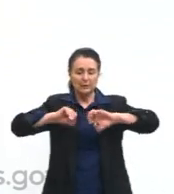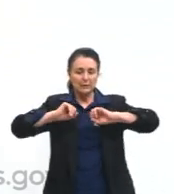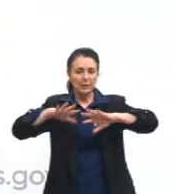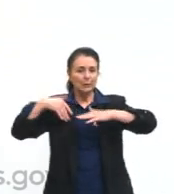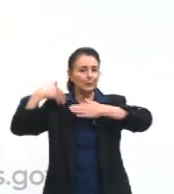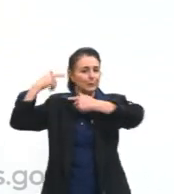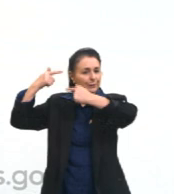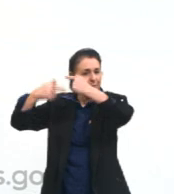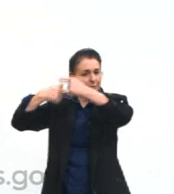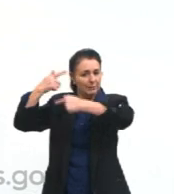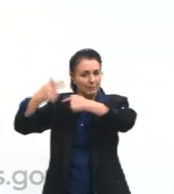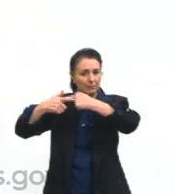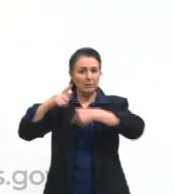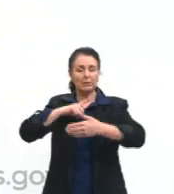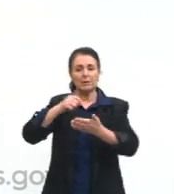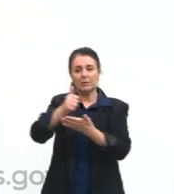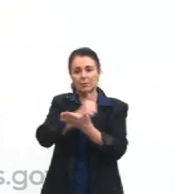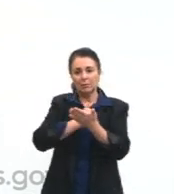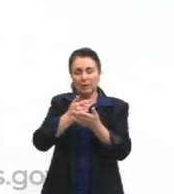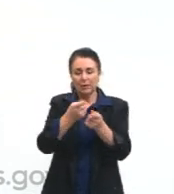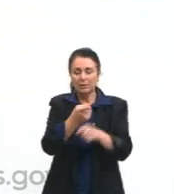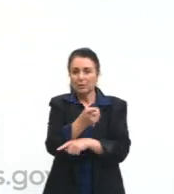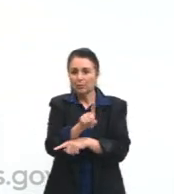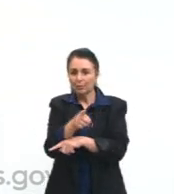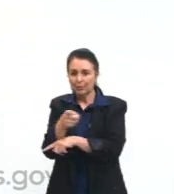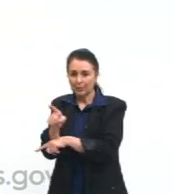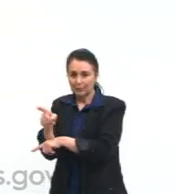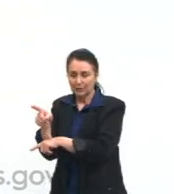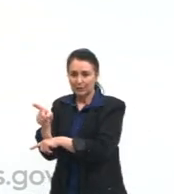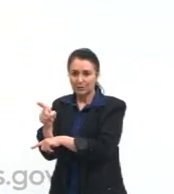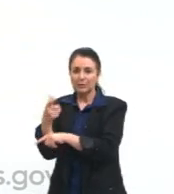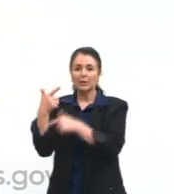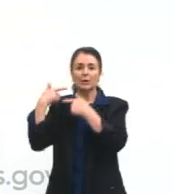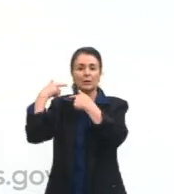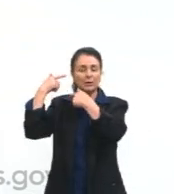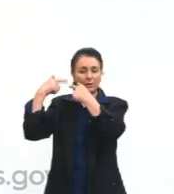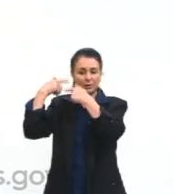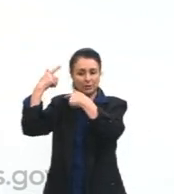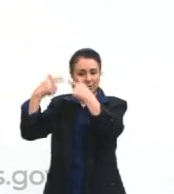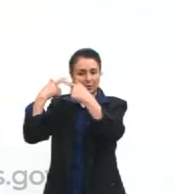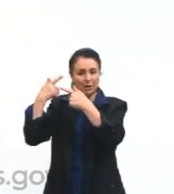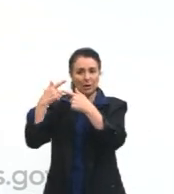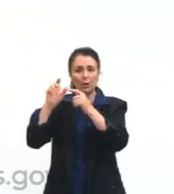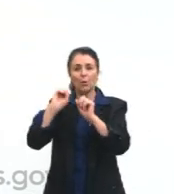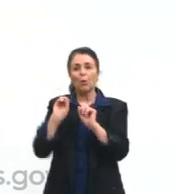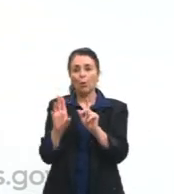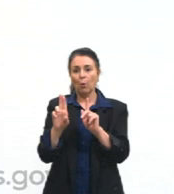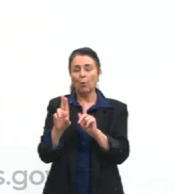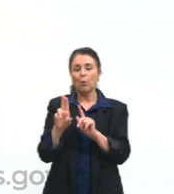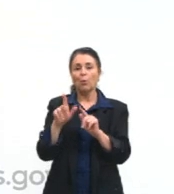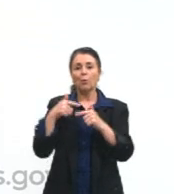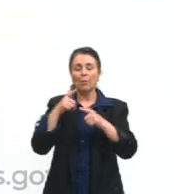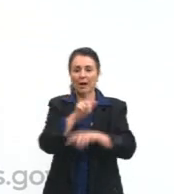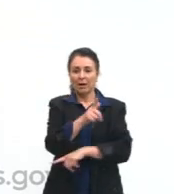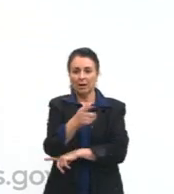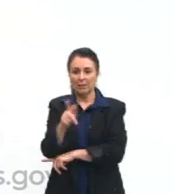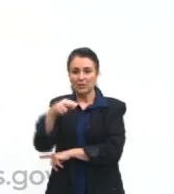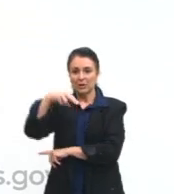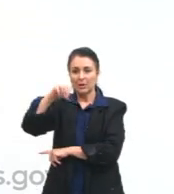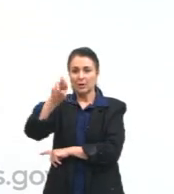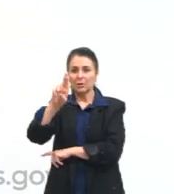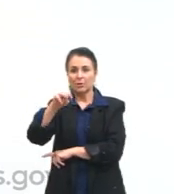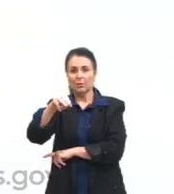que ele é baseado numa gramática tradicional ou o que a gente chama de gramática normativa. E essa